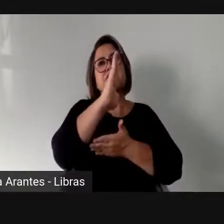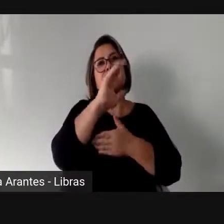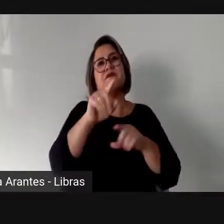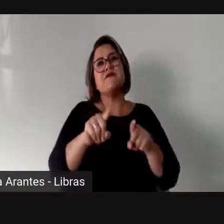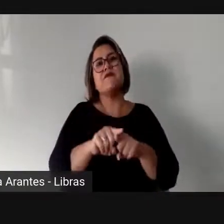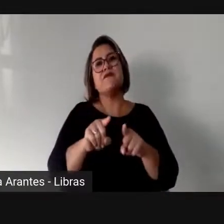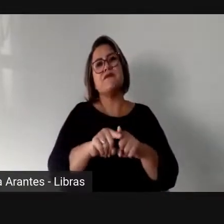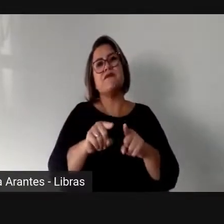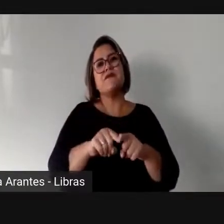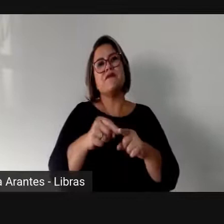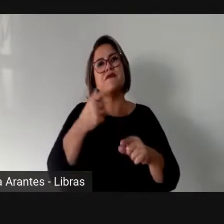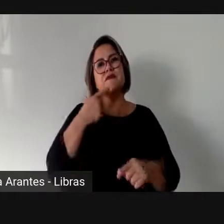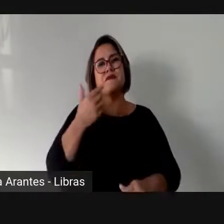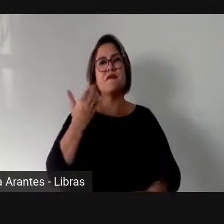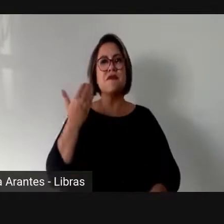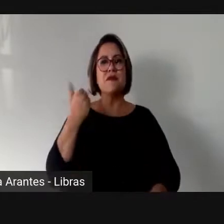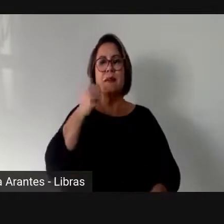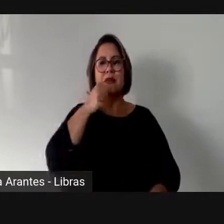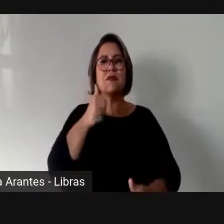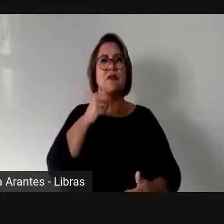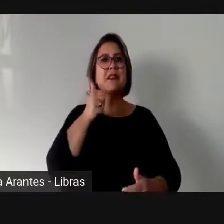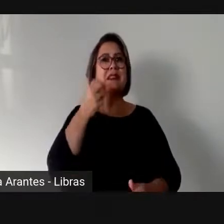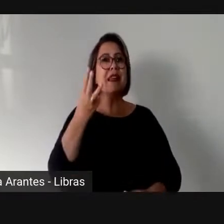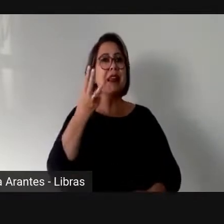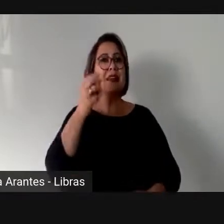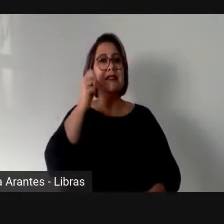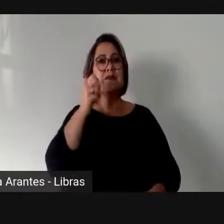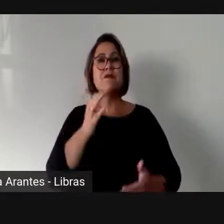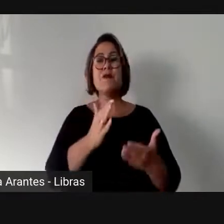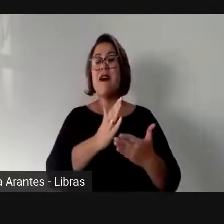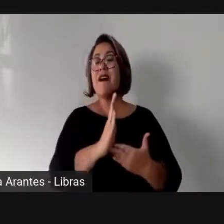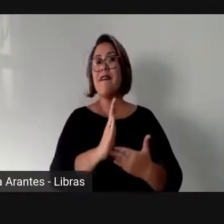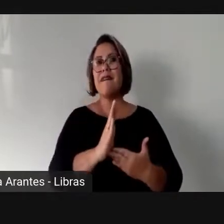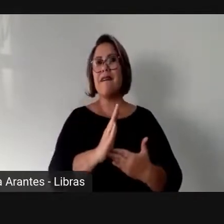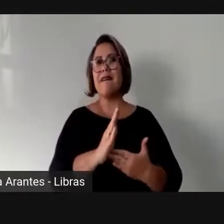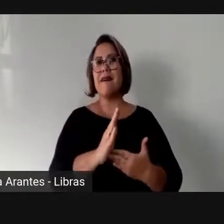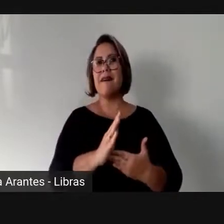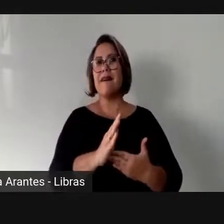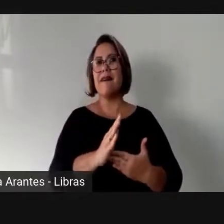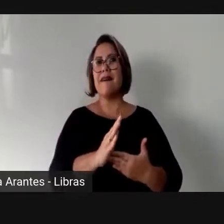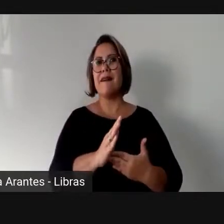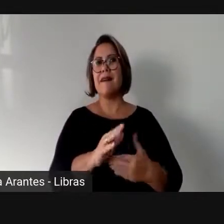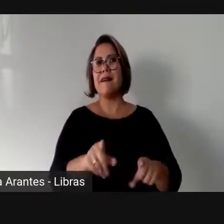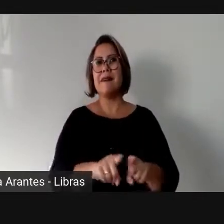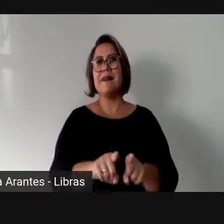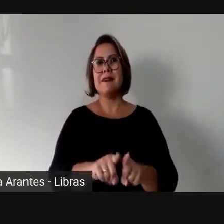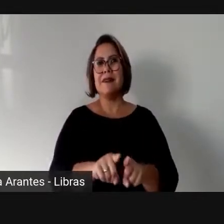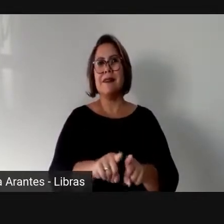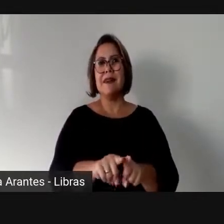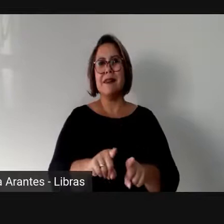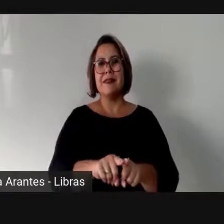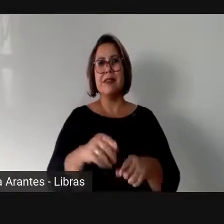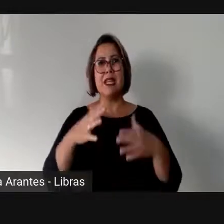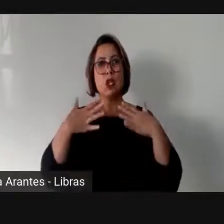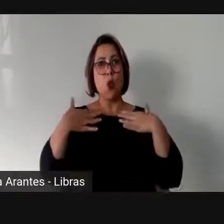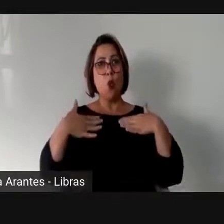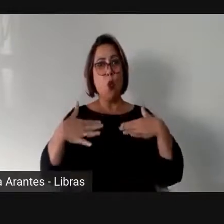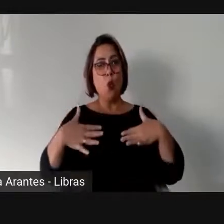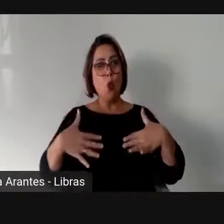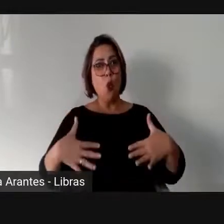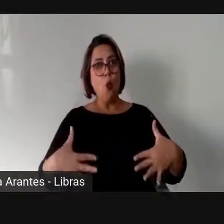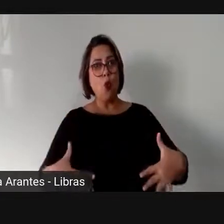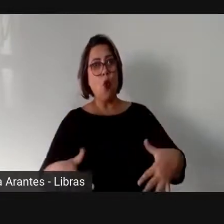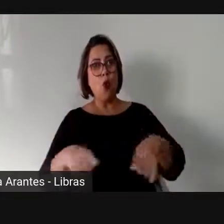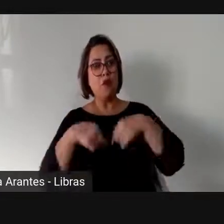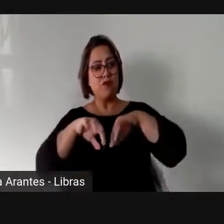onde nós elegemos três mulheres negras. Quer dizer, as mulheres, quanto mais seus corpos forem interseccionados,